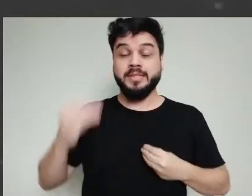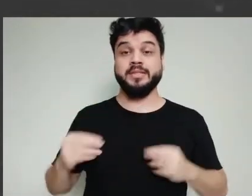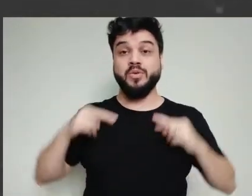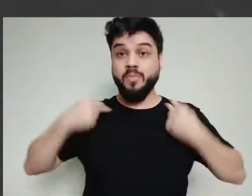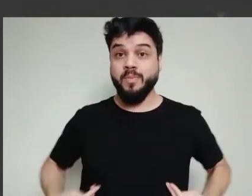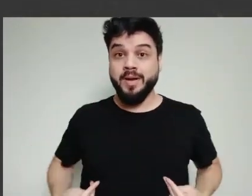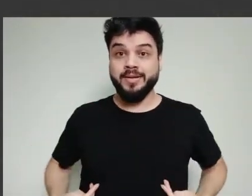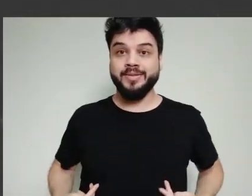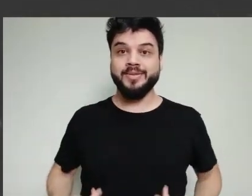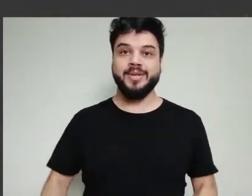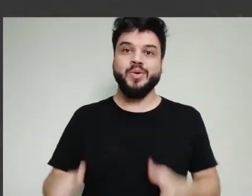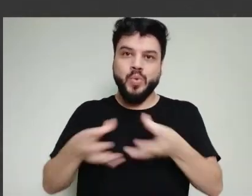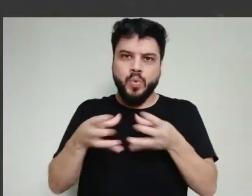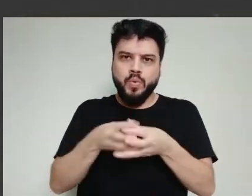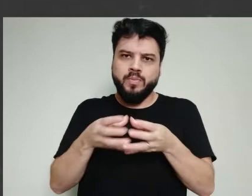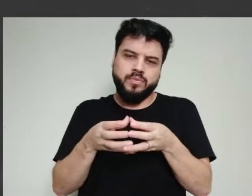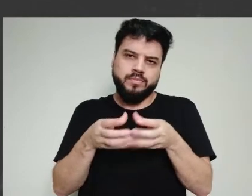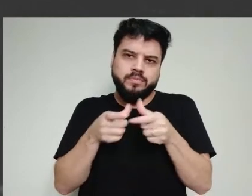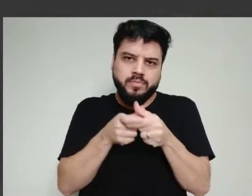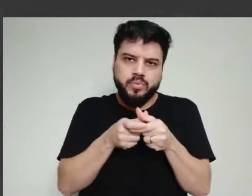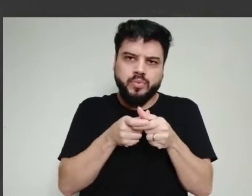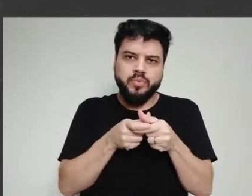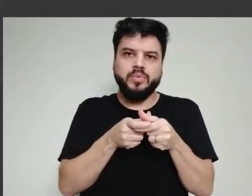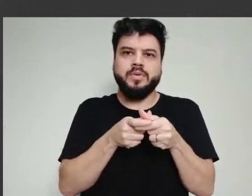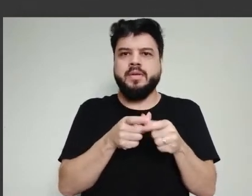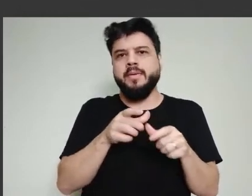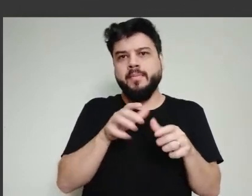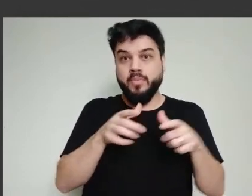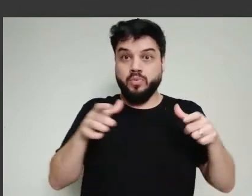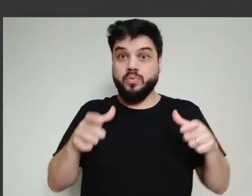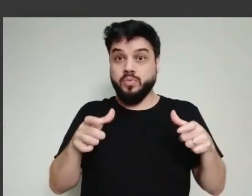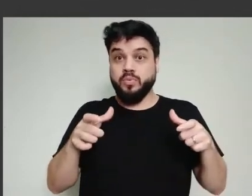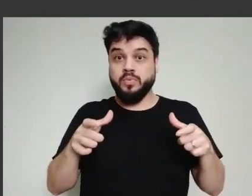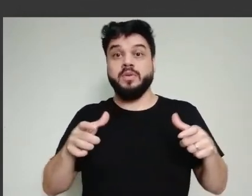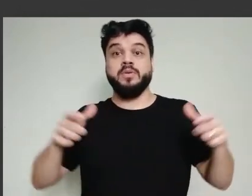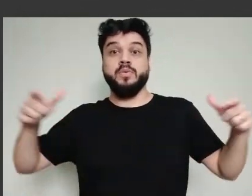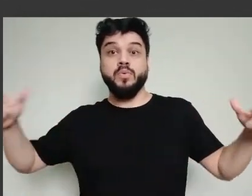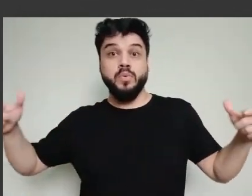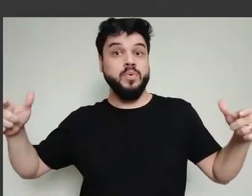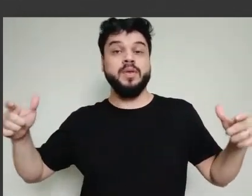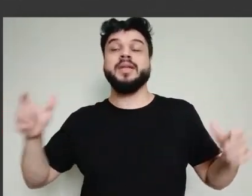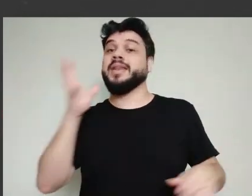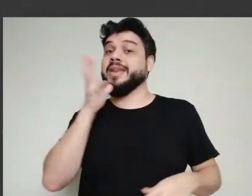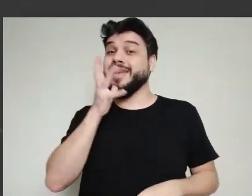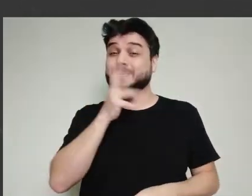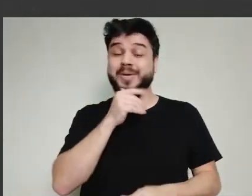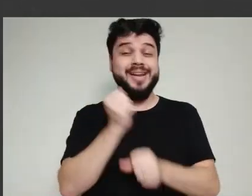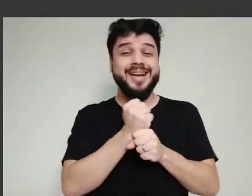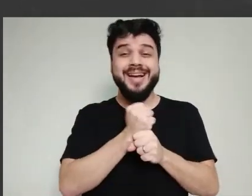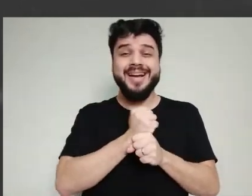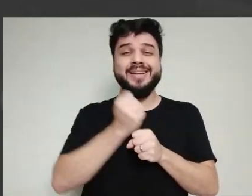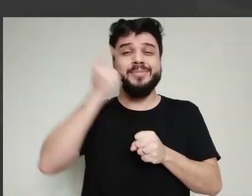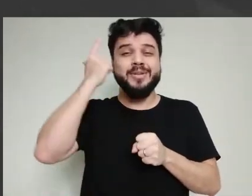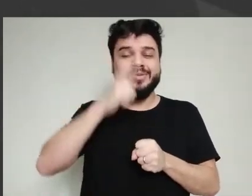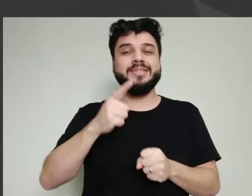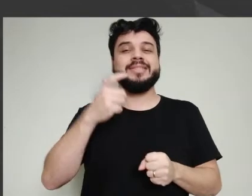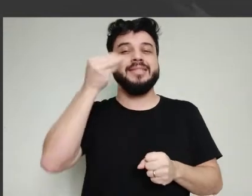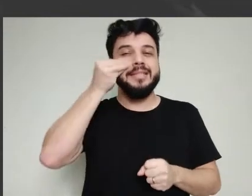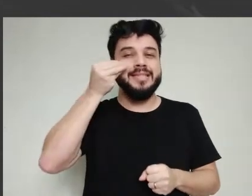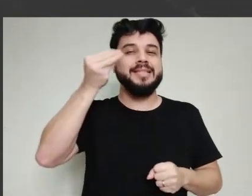em grupos pequenos, em grupos médios de pessoas, em grandes grupos, eles levam anos para a gente conseguir essas informações.